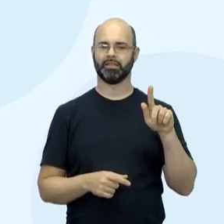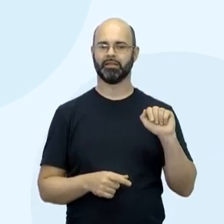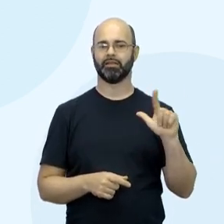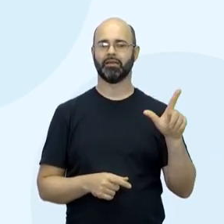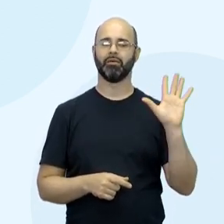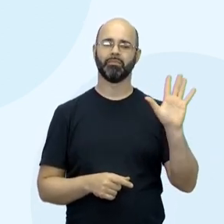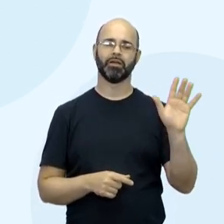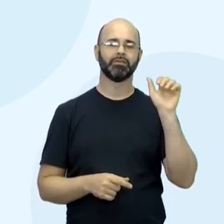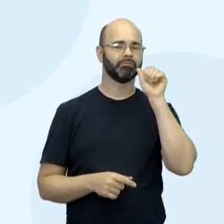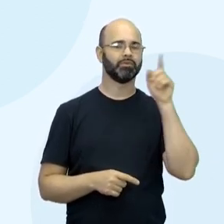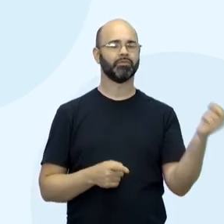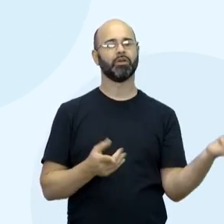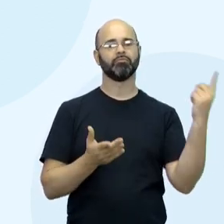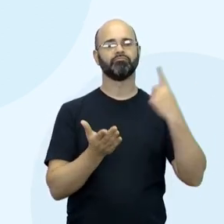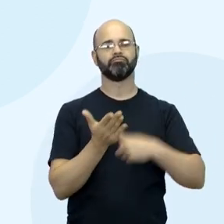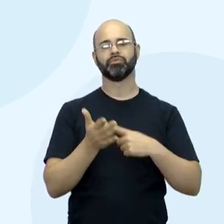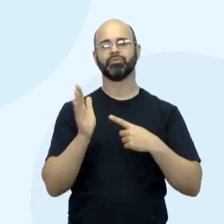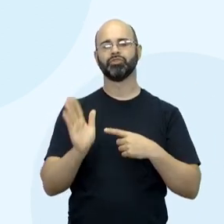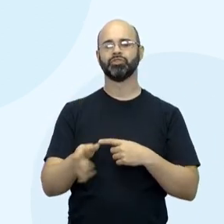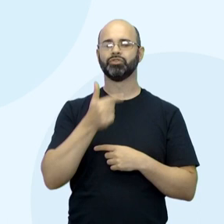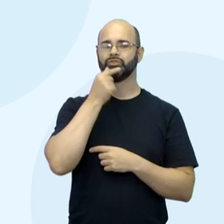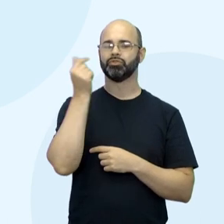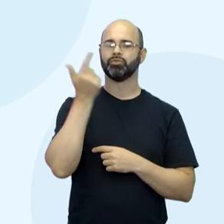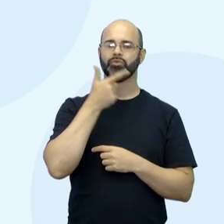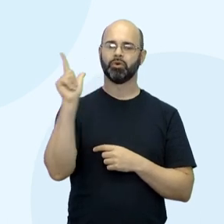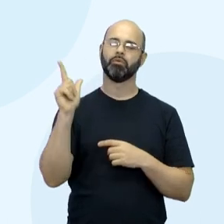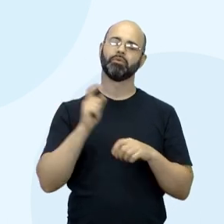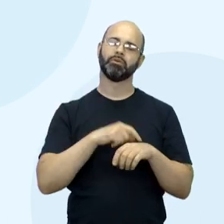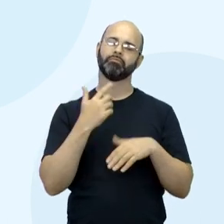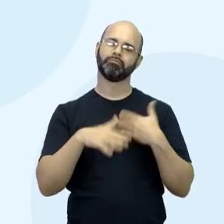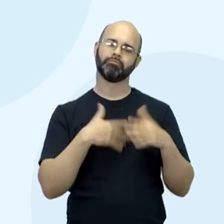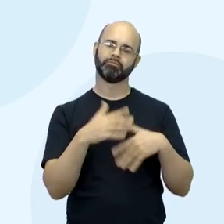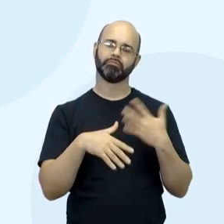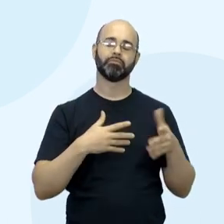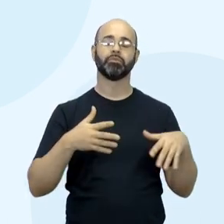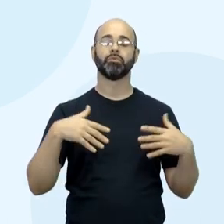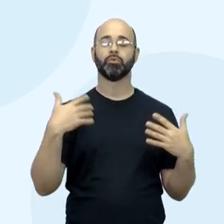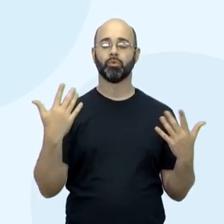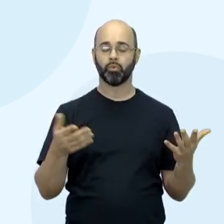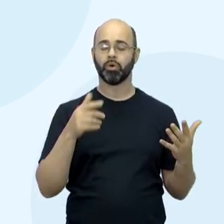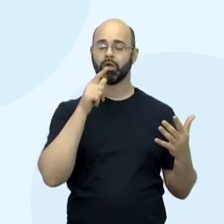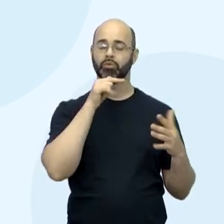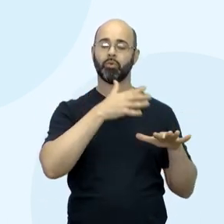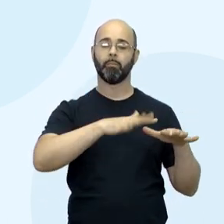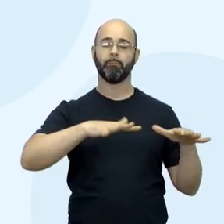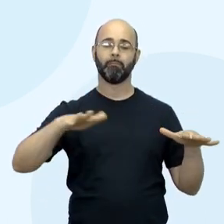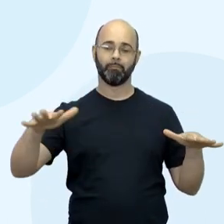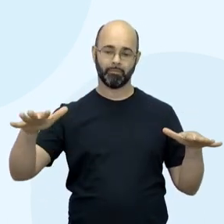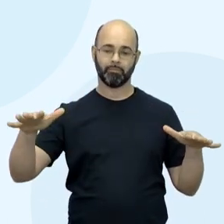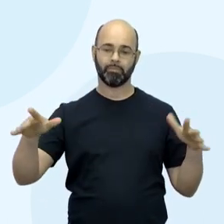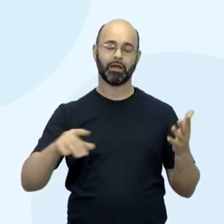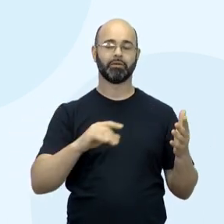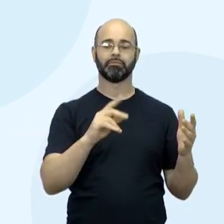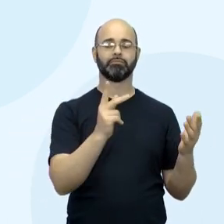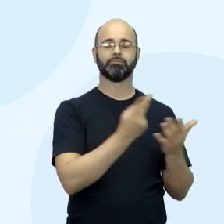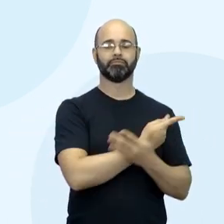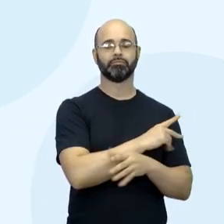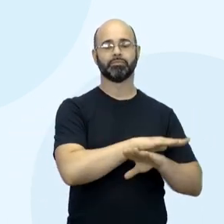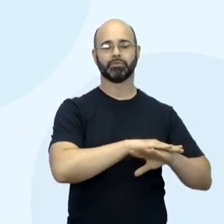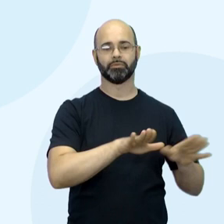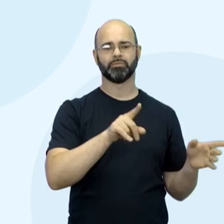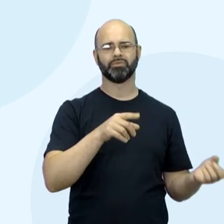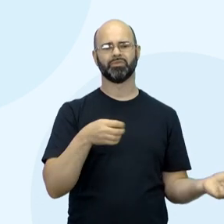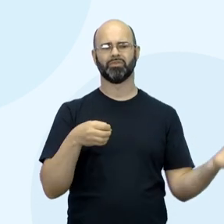prometida a outro homem. Quando, em certo momento, os trabalhadores desaparecem no mar, seus espíritos retornam possuindo o corpo de suas namoradas em busca de